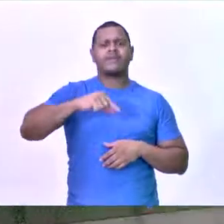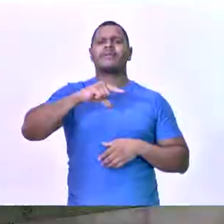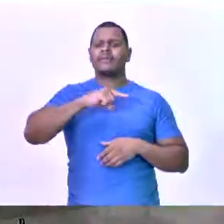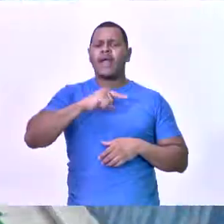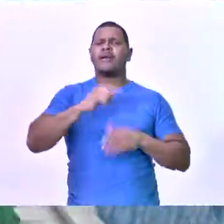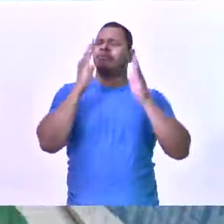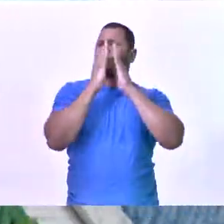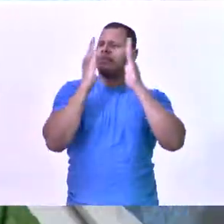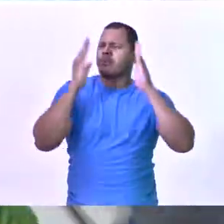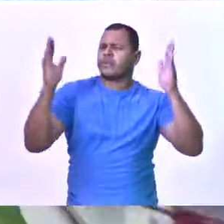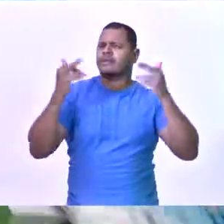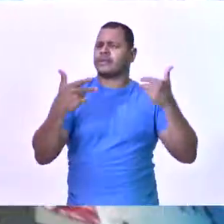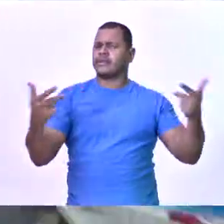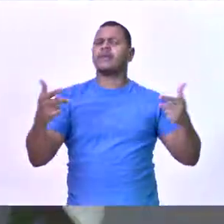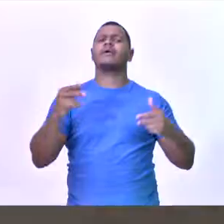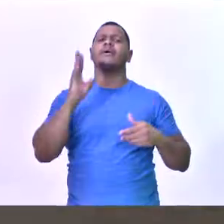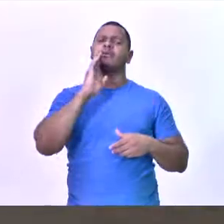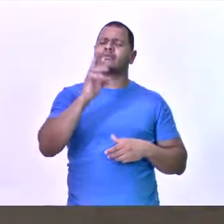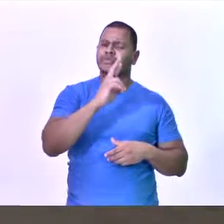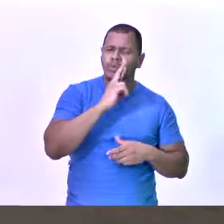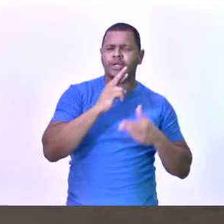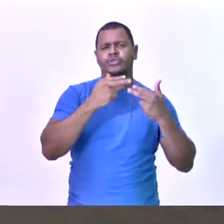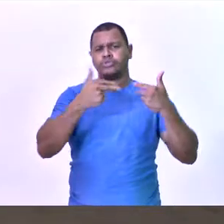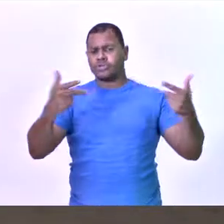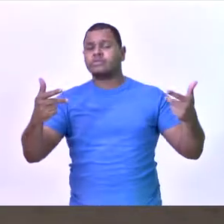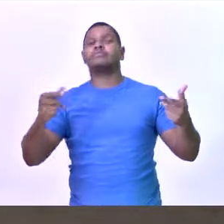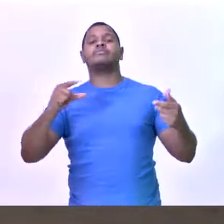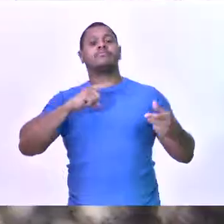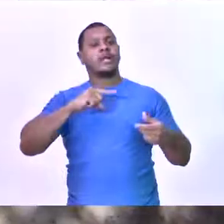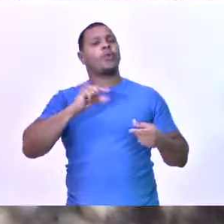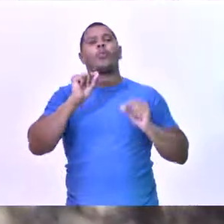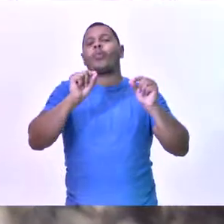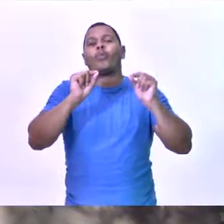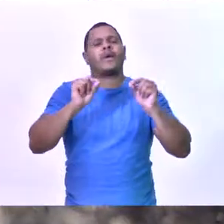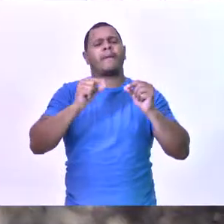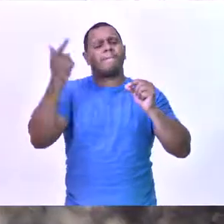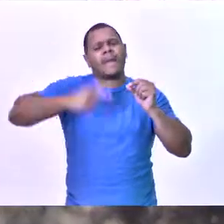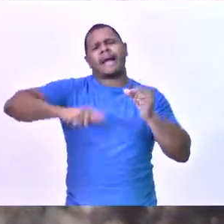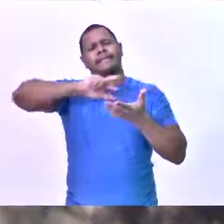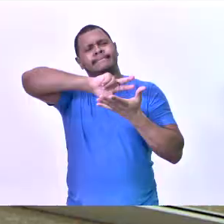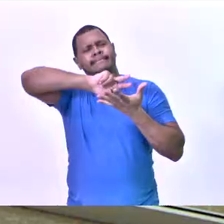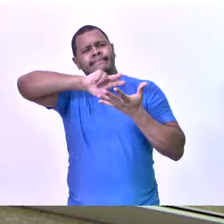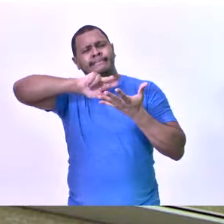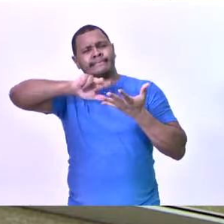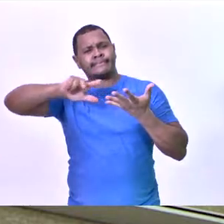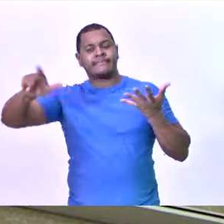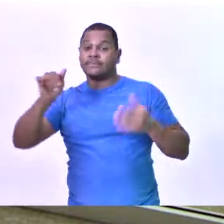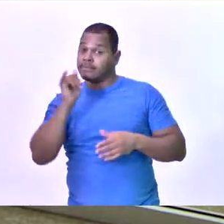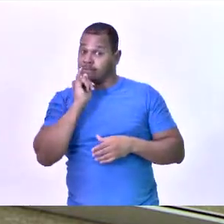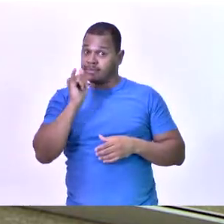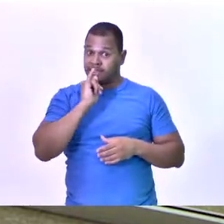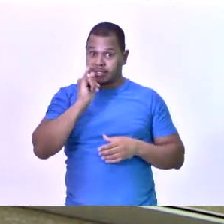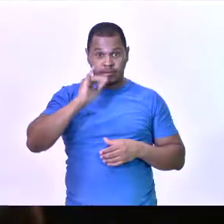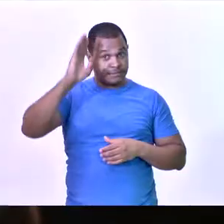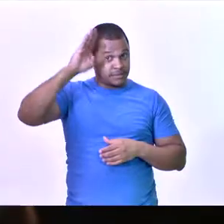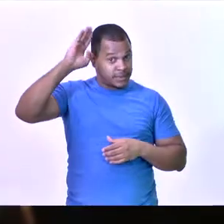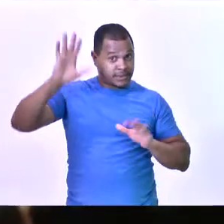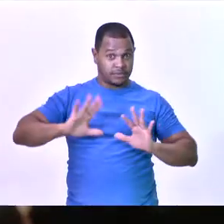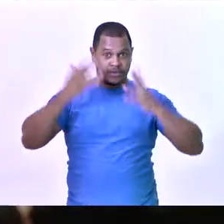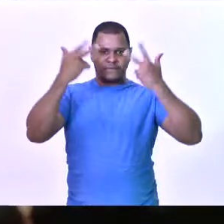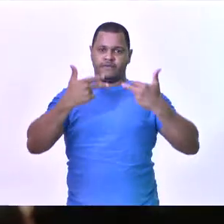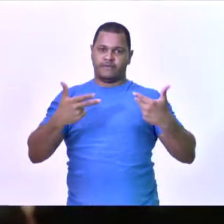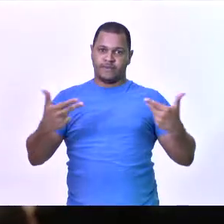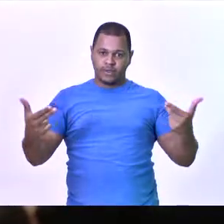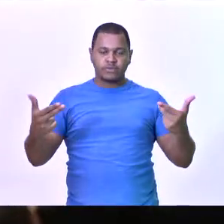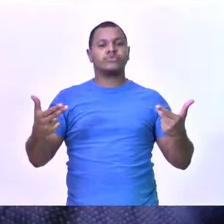Viçosa ainda conta com bibliotecas, restaurantes universitários e oferece diversas atividades extracurriculares, como